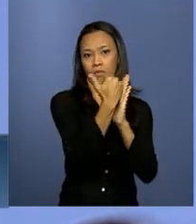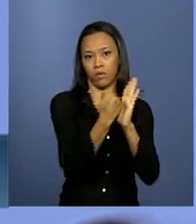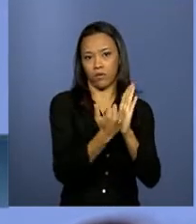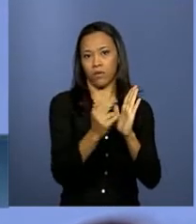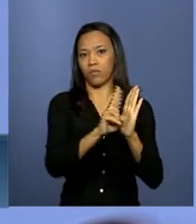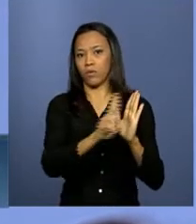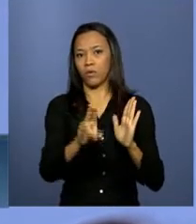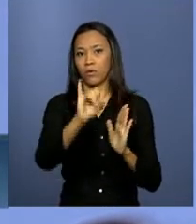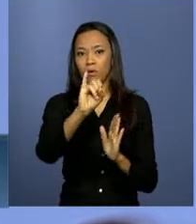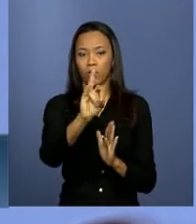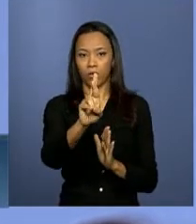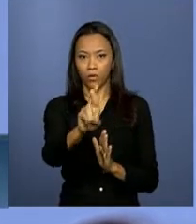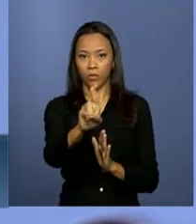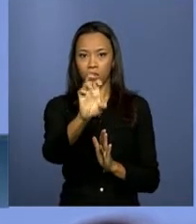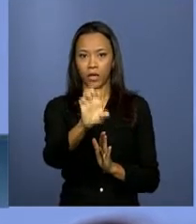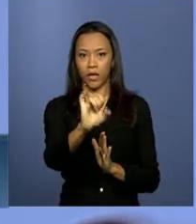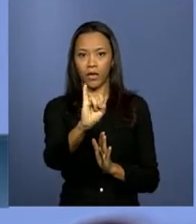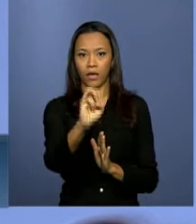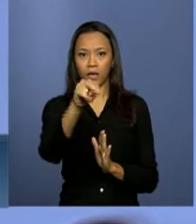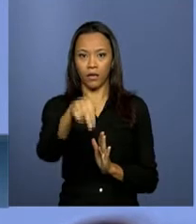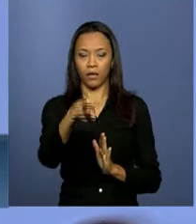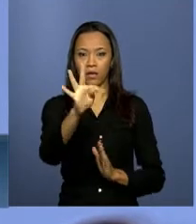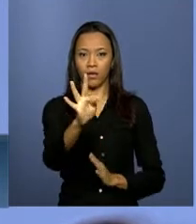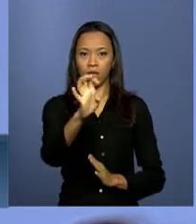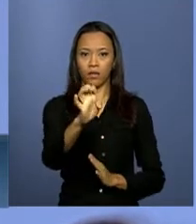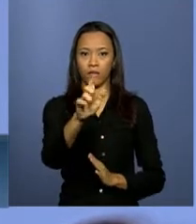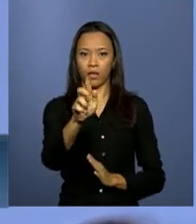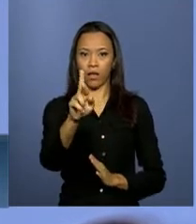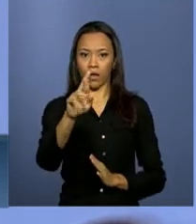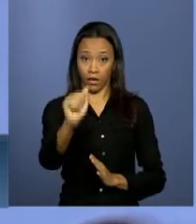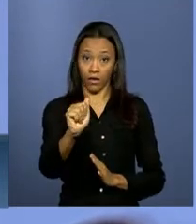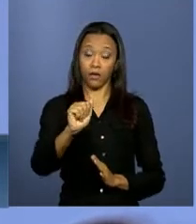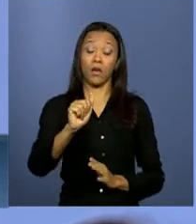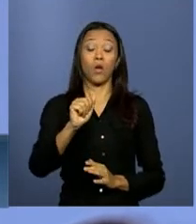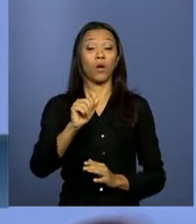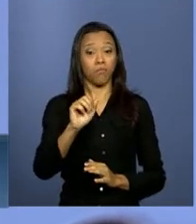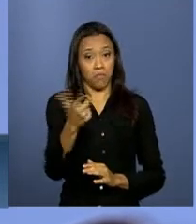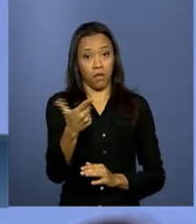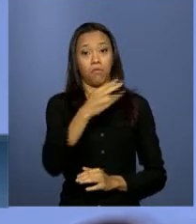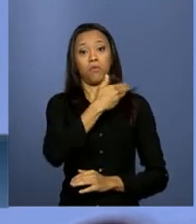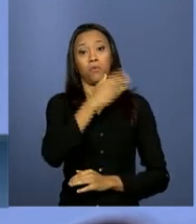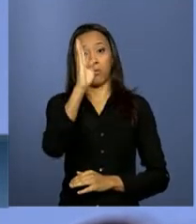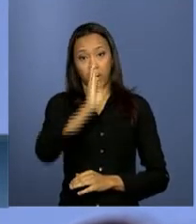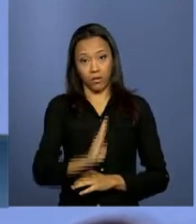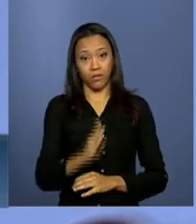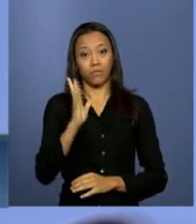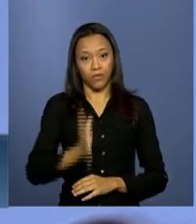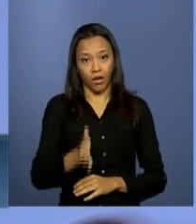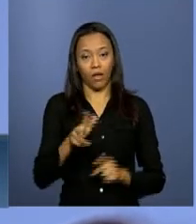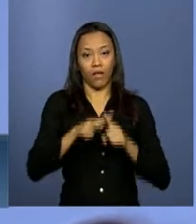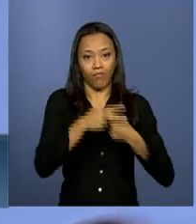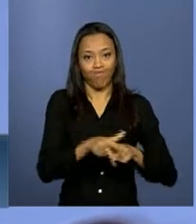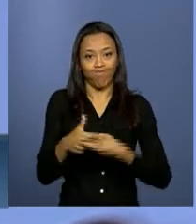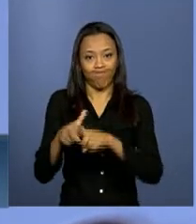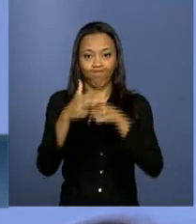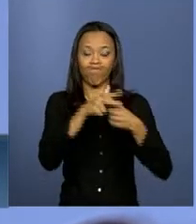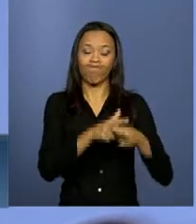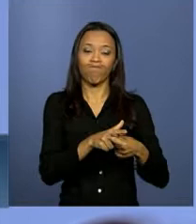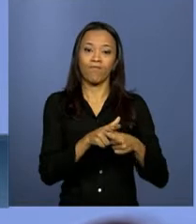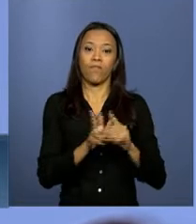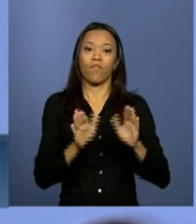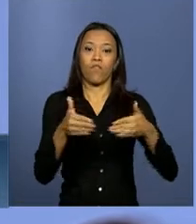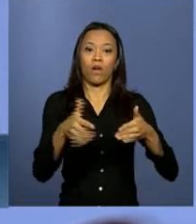entendemos que, nesse momento, o Brasil faz um ajuste fiscal importante. Todos, em vários